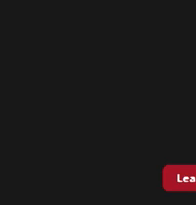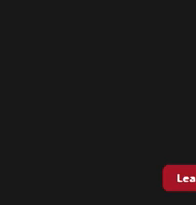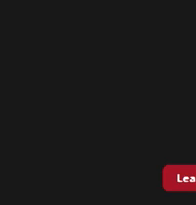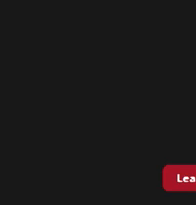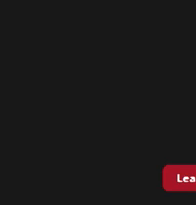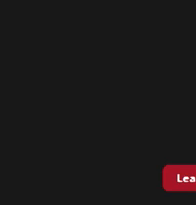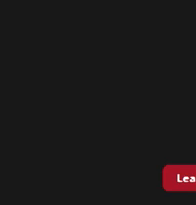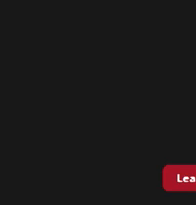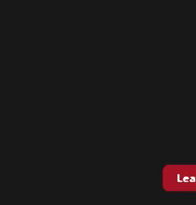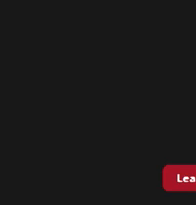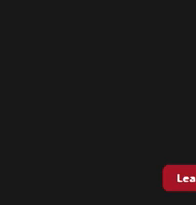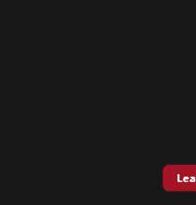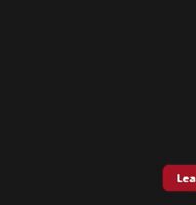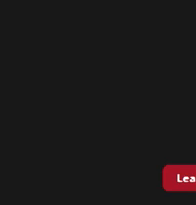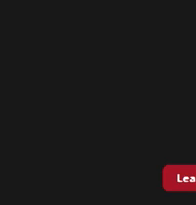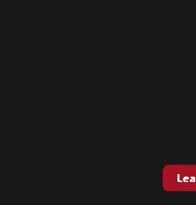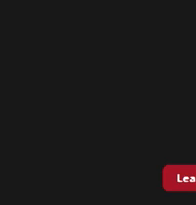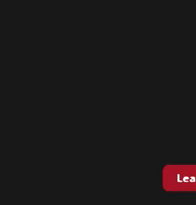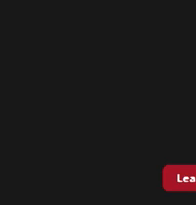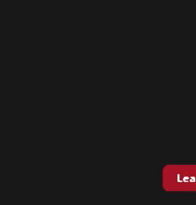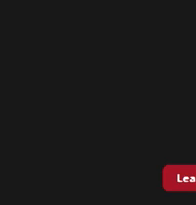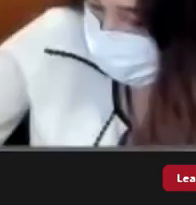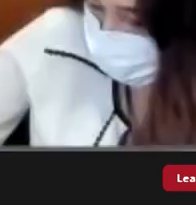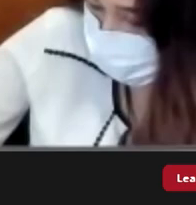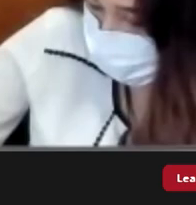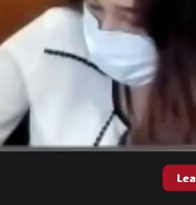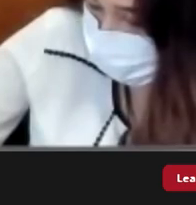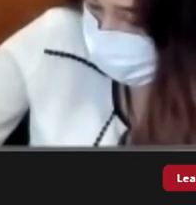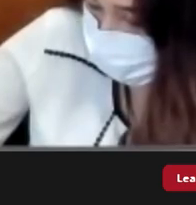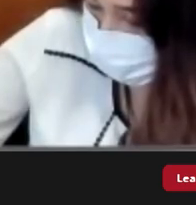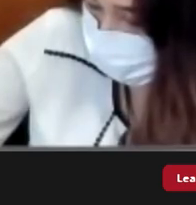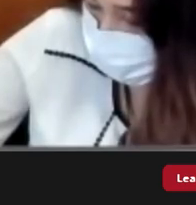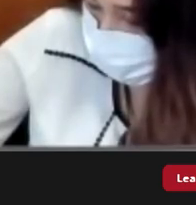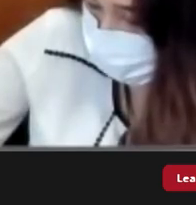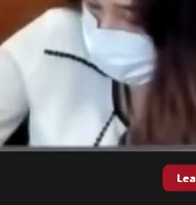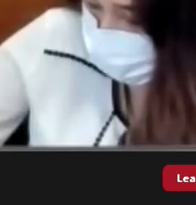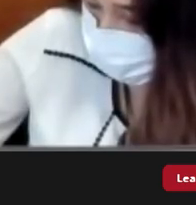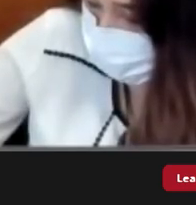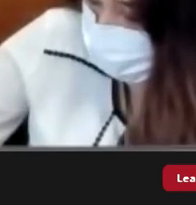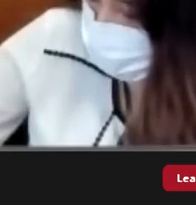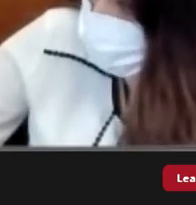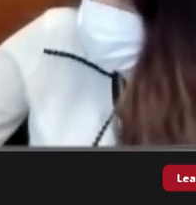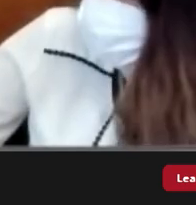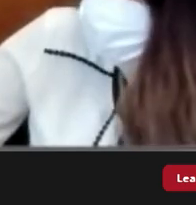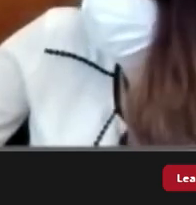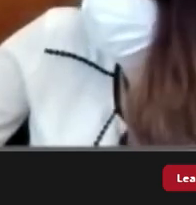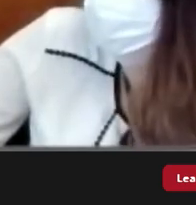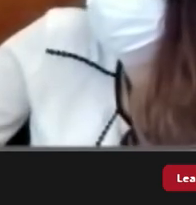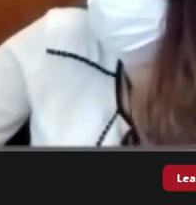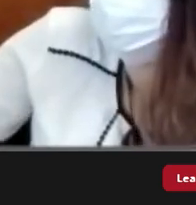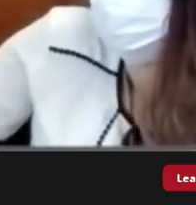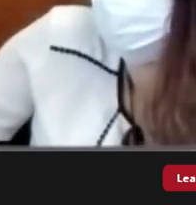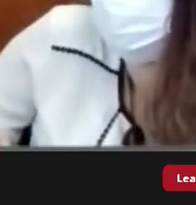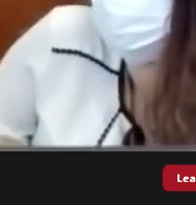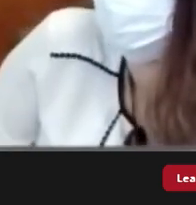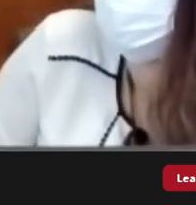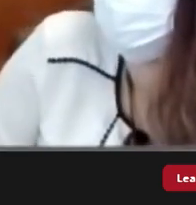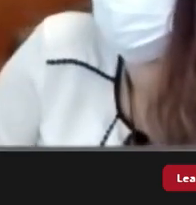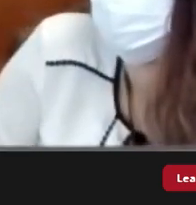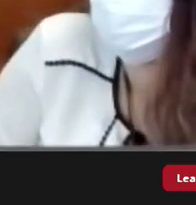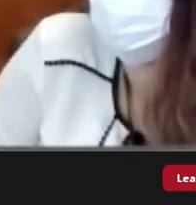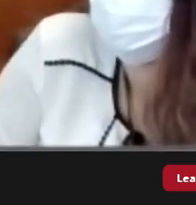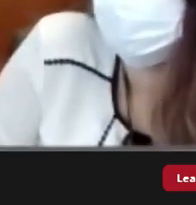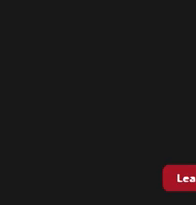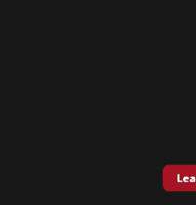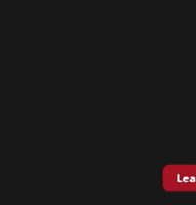ok ANP ok deputado o senhor vai por acaso o senhor vai detalhar por escrito isso